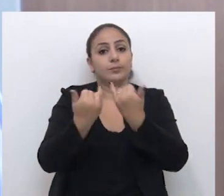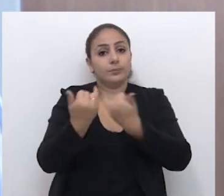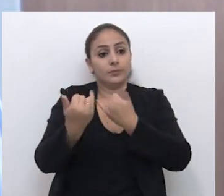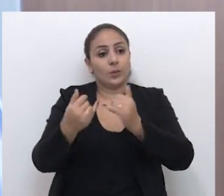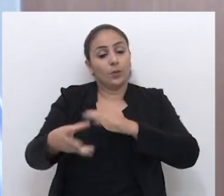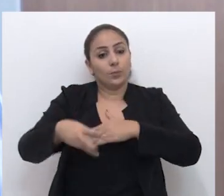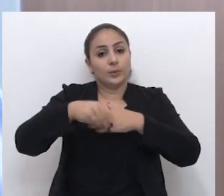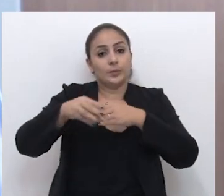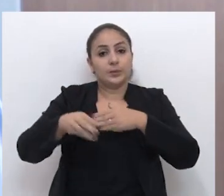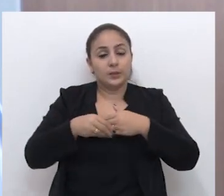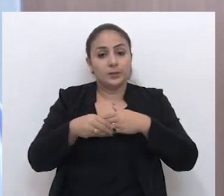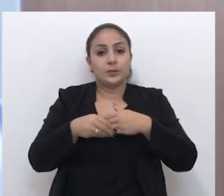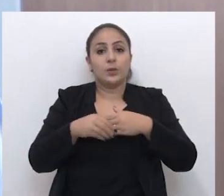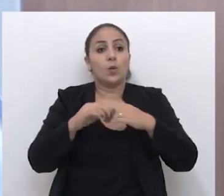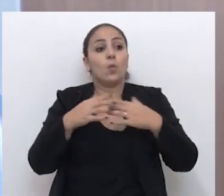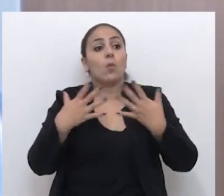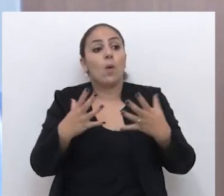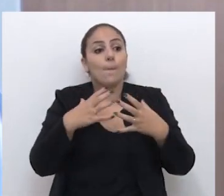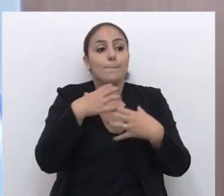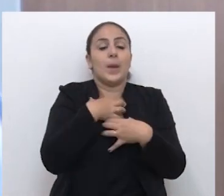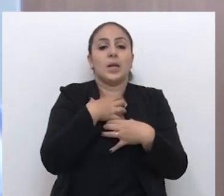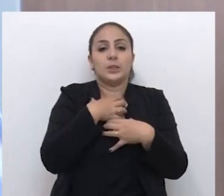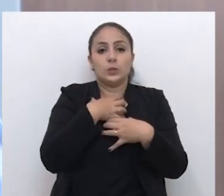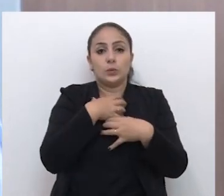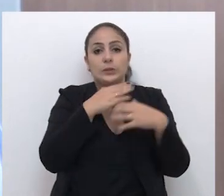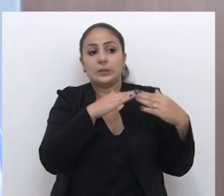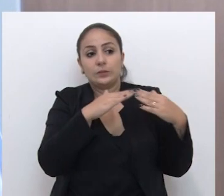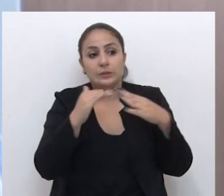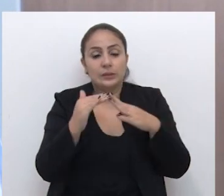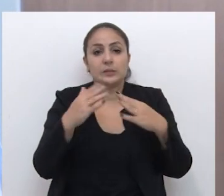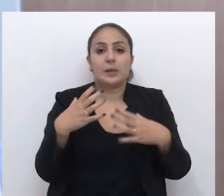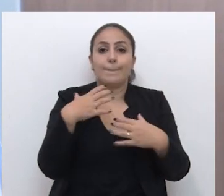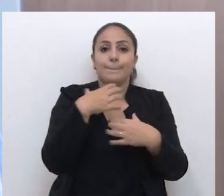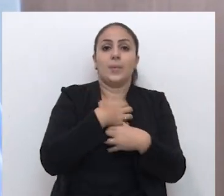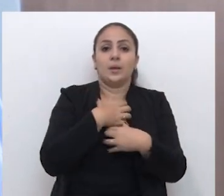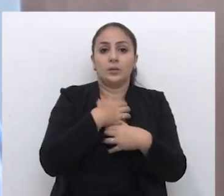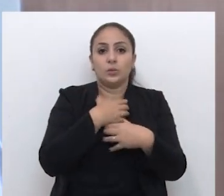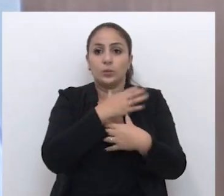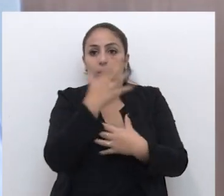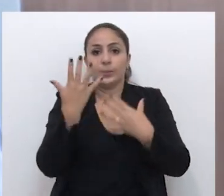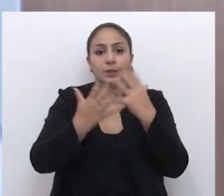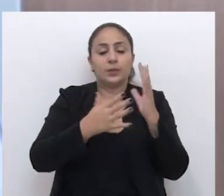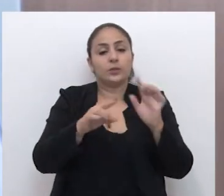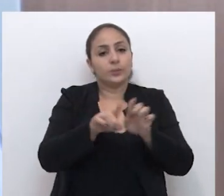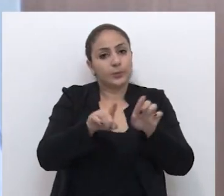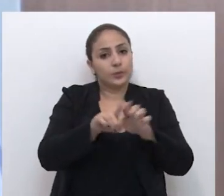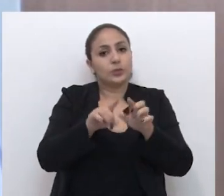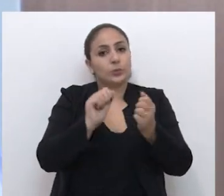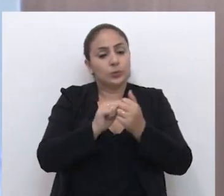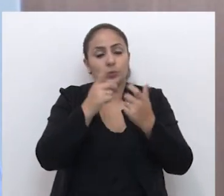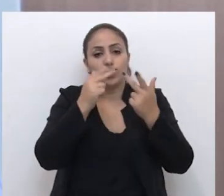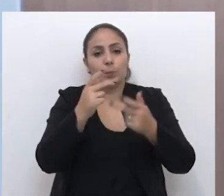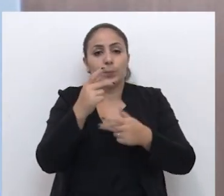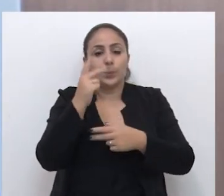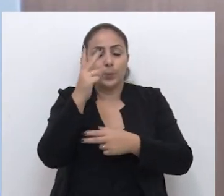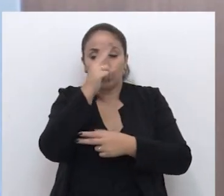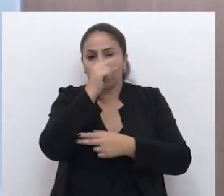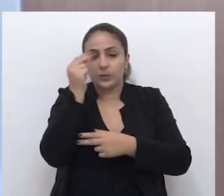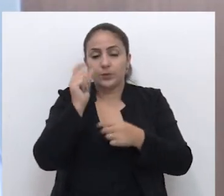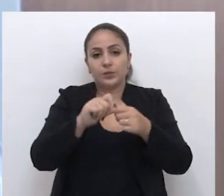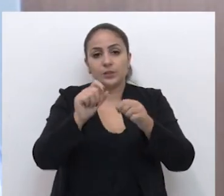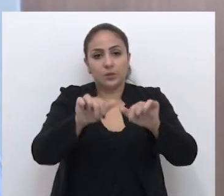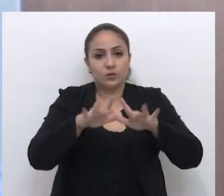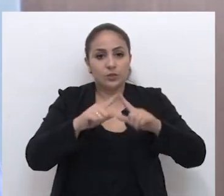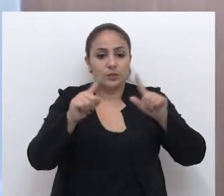solicitando informações complementares, qual é o impacto de vizinhança, qual é o impacto ambiental e também como o executivo vem fazendo audiências